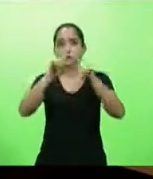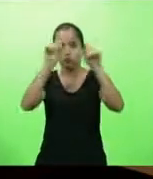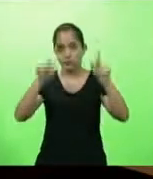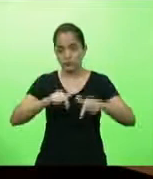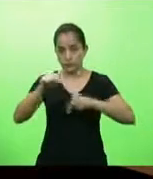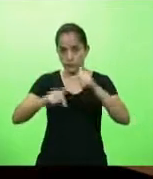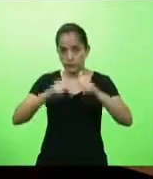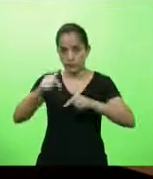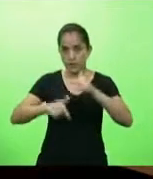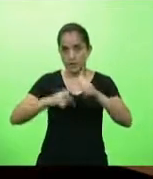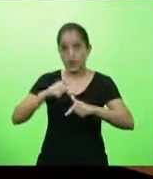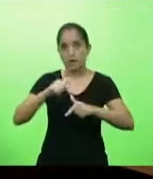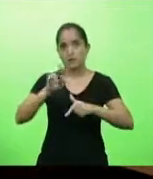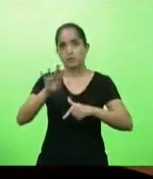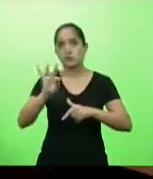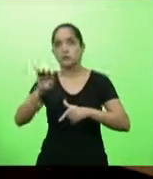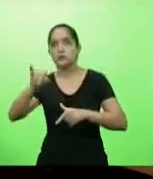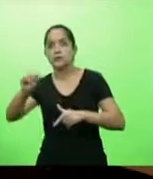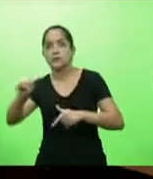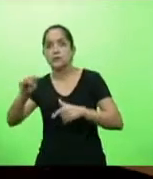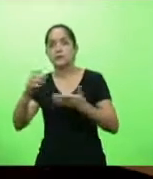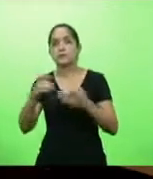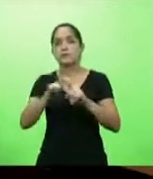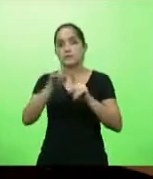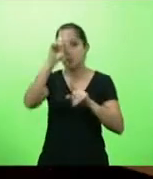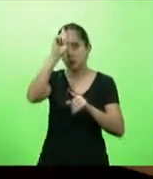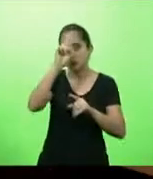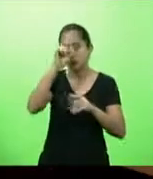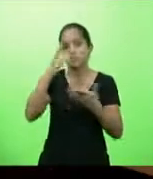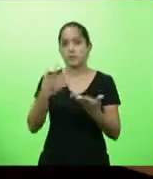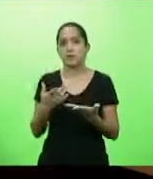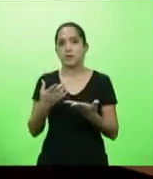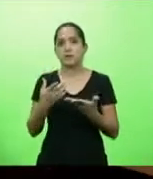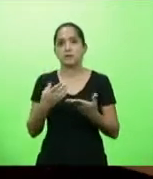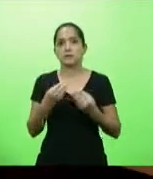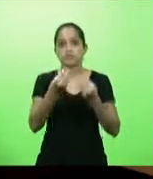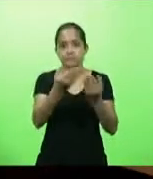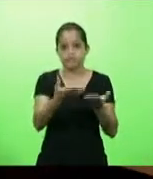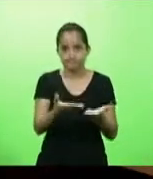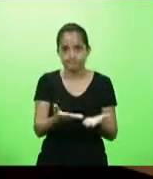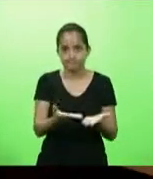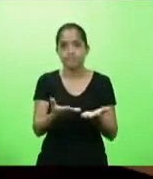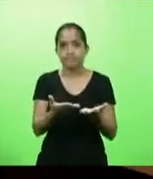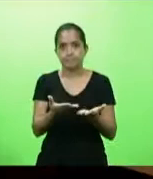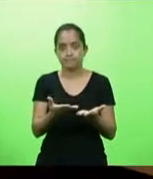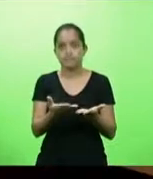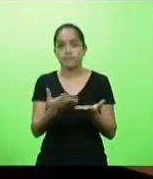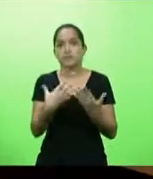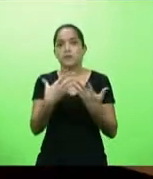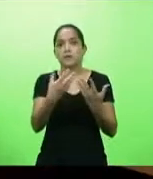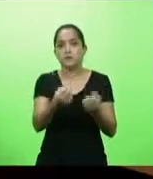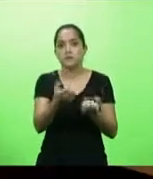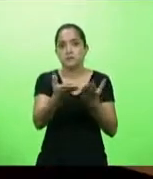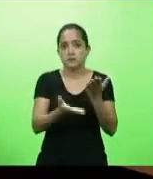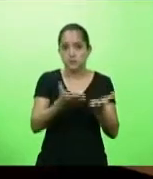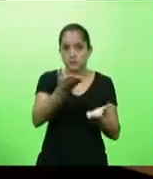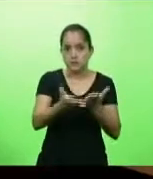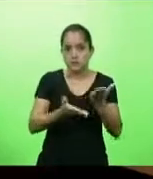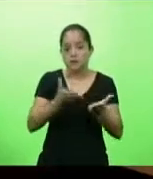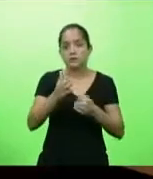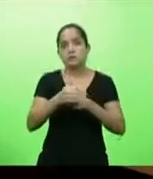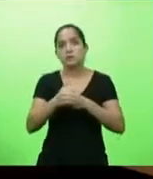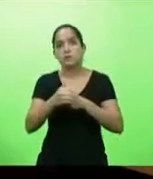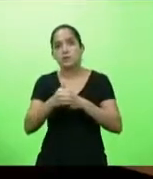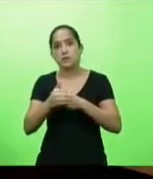de UTIs e também de hospitais que recebem os nossos pacientes de Covid e que os tratam com muito carinho